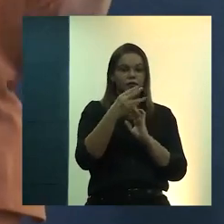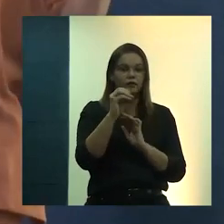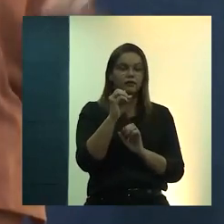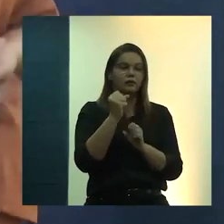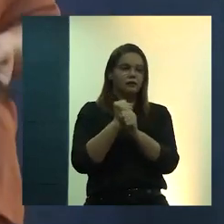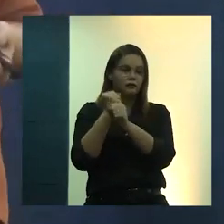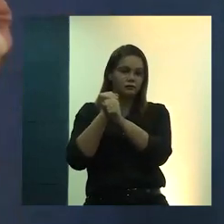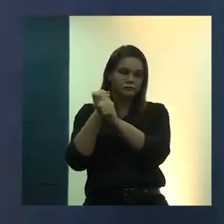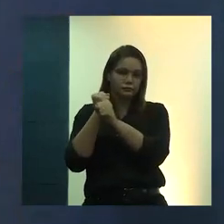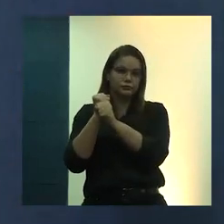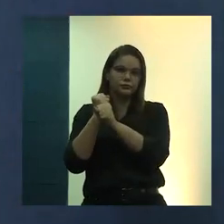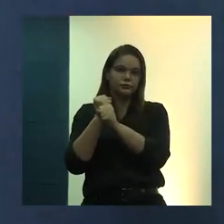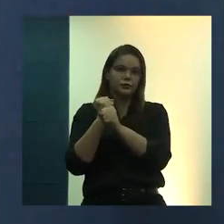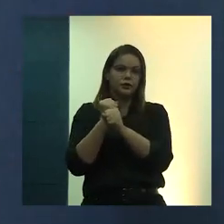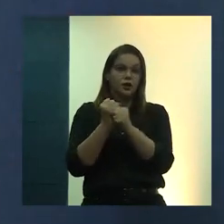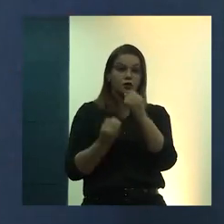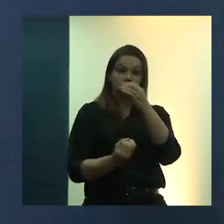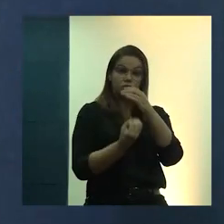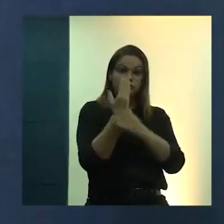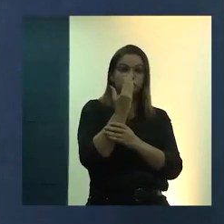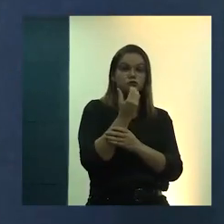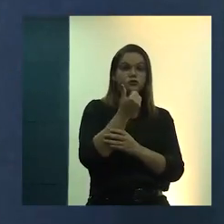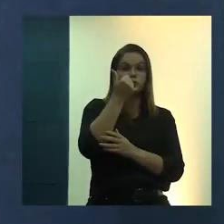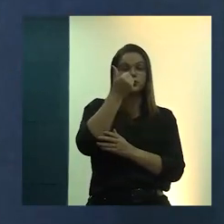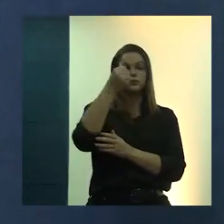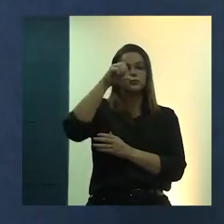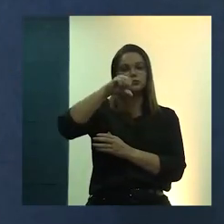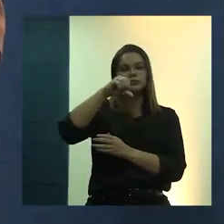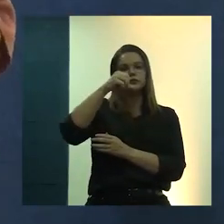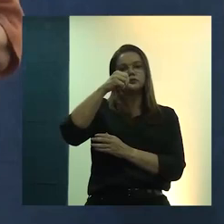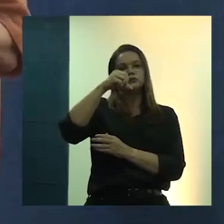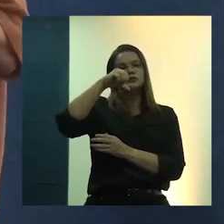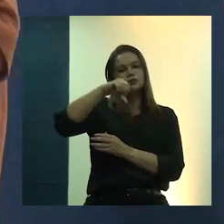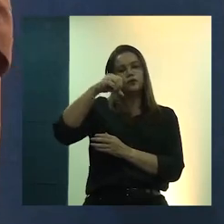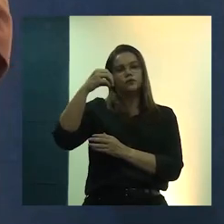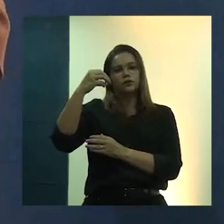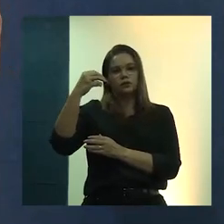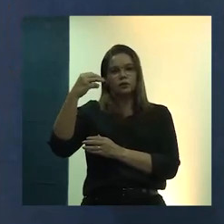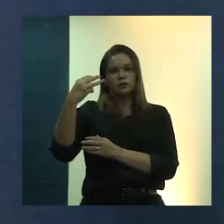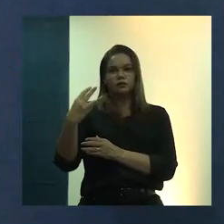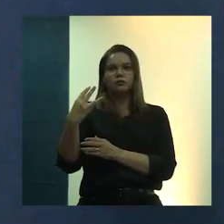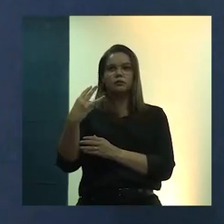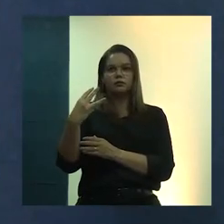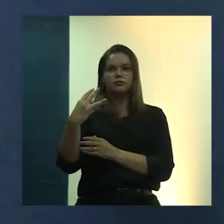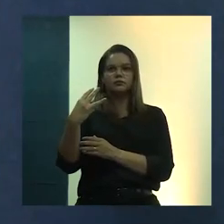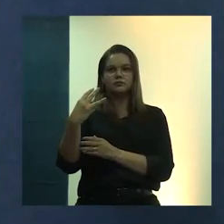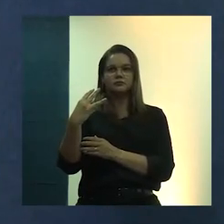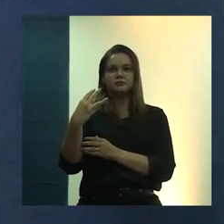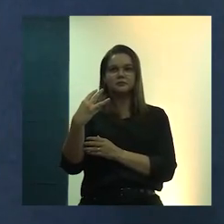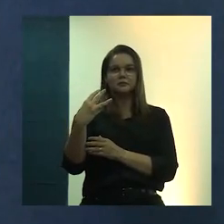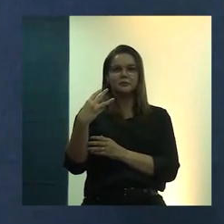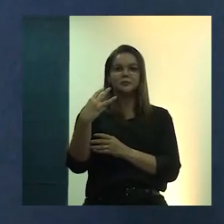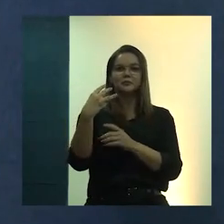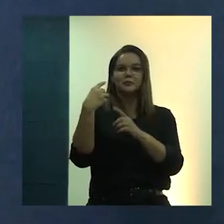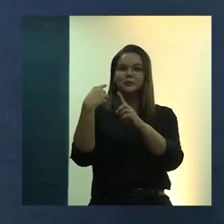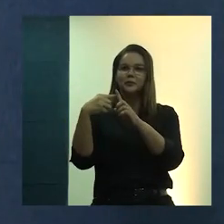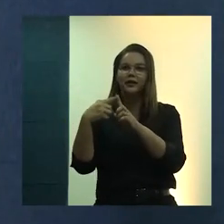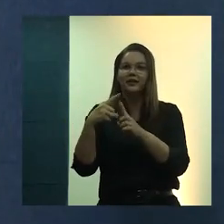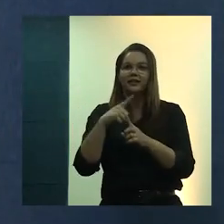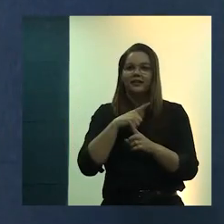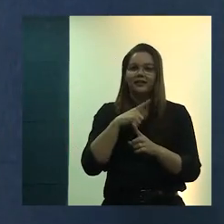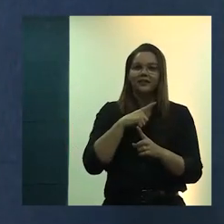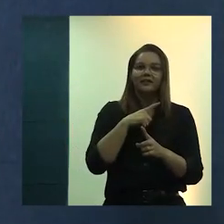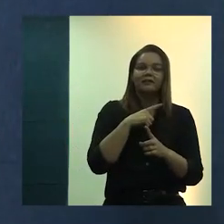ele foi fundado em 93, e quando nós entramos na universidade, exatamente neste ano, a nossa ideia é que